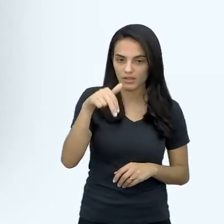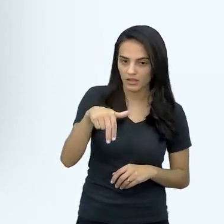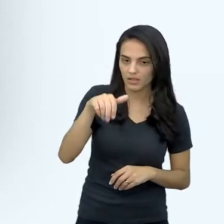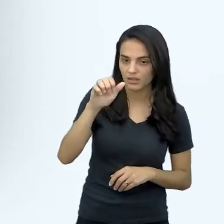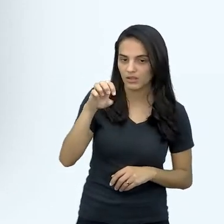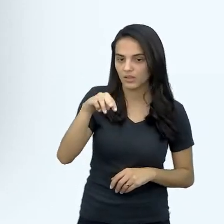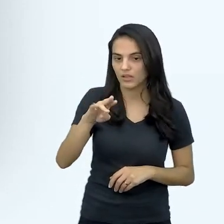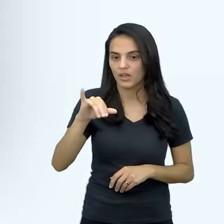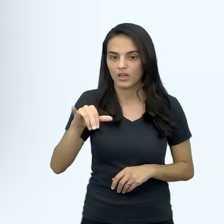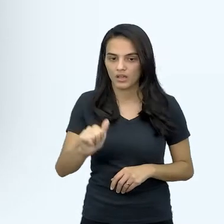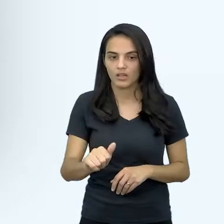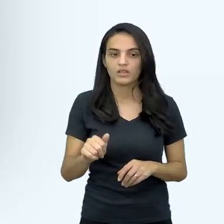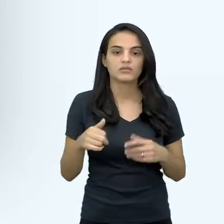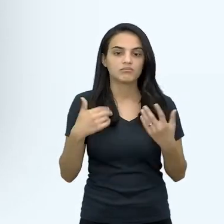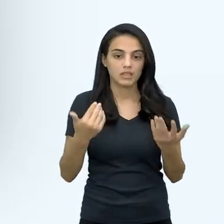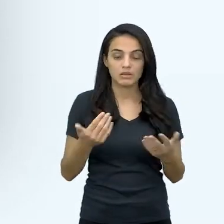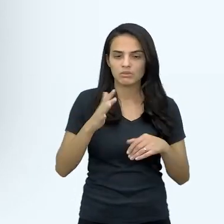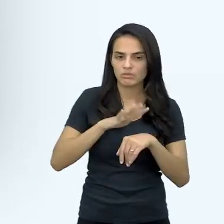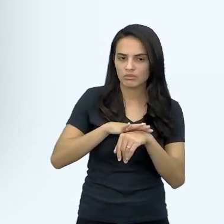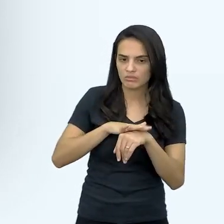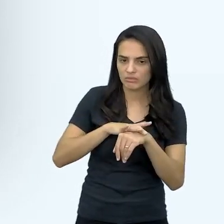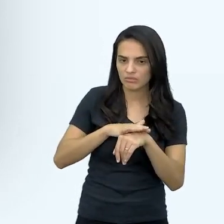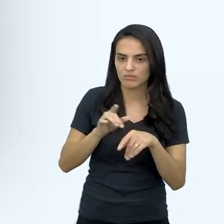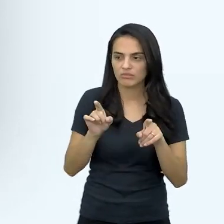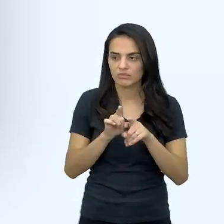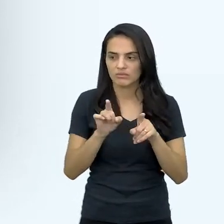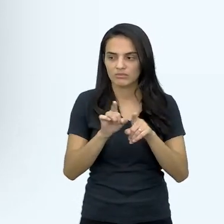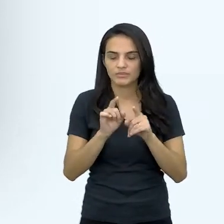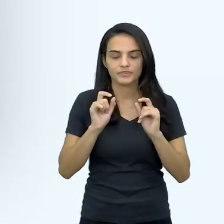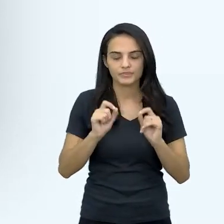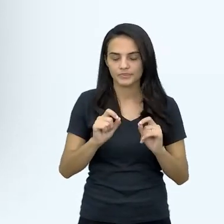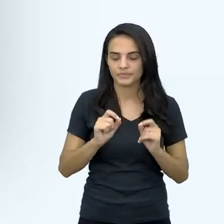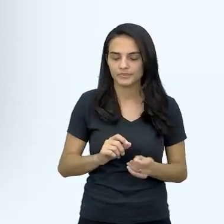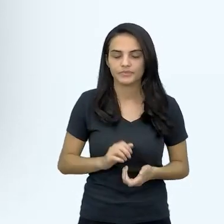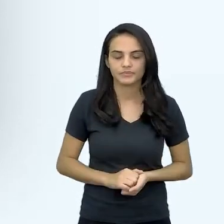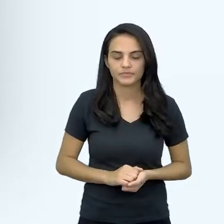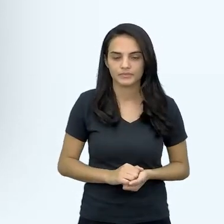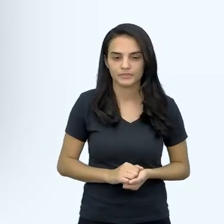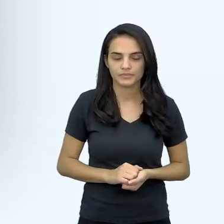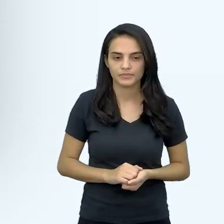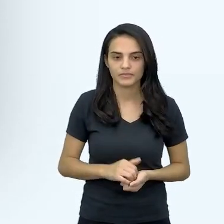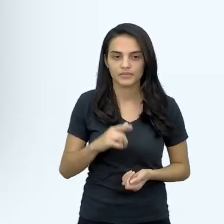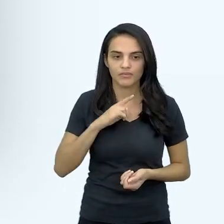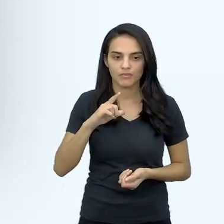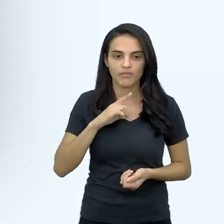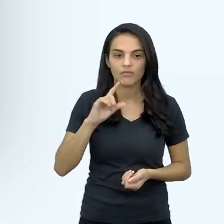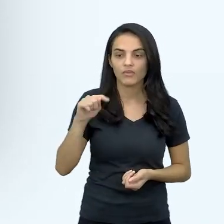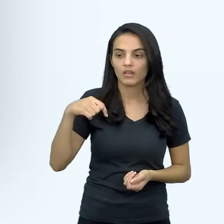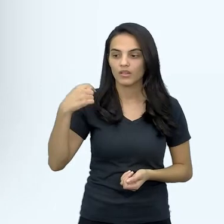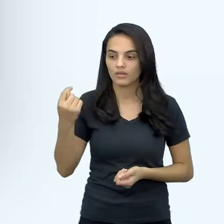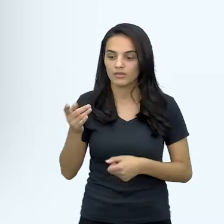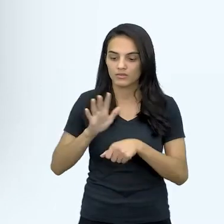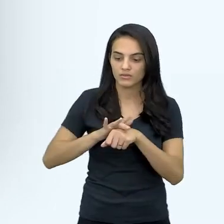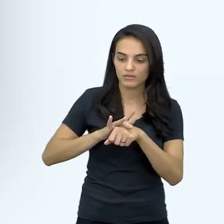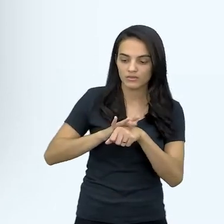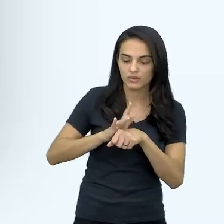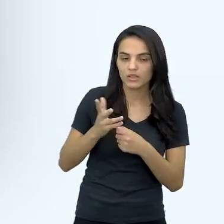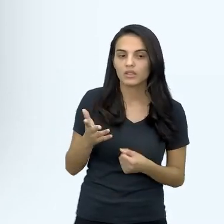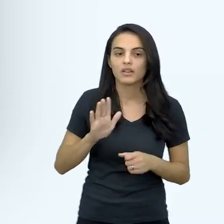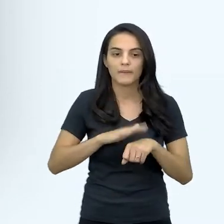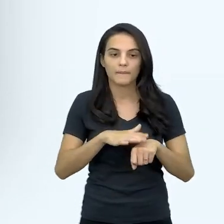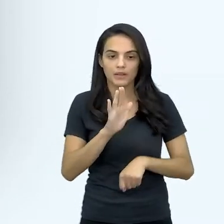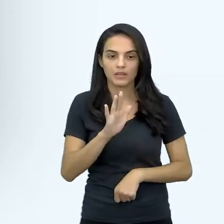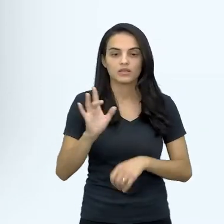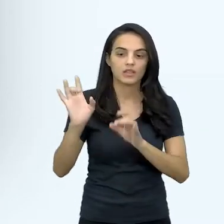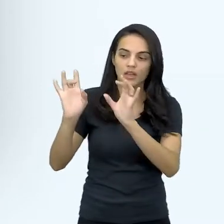Além de uma doença em si, né, a anemia também pode ser o sinal de uma doença mais grave, né,